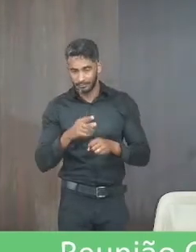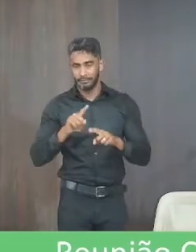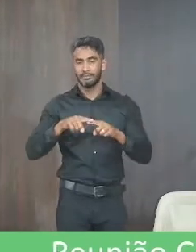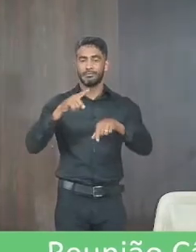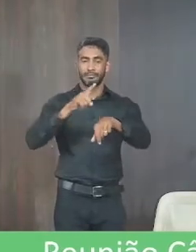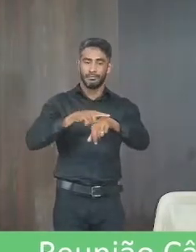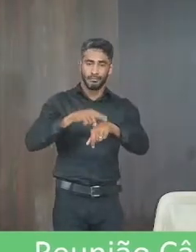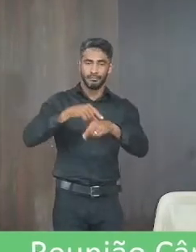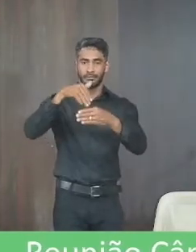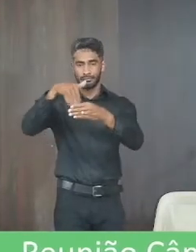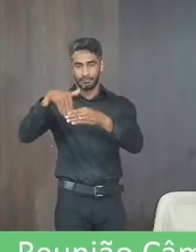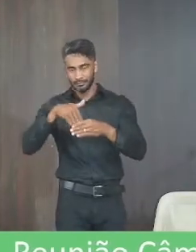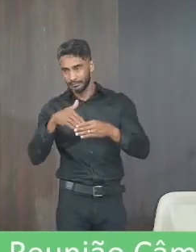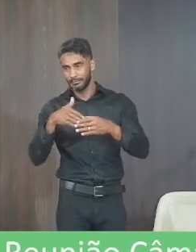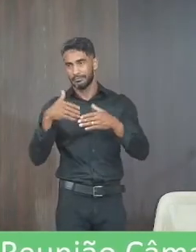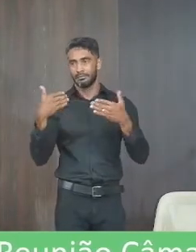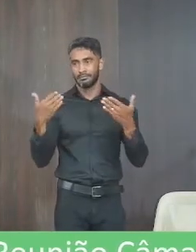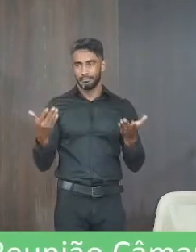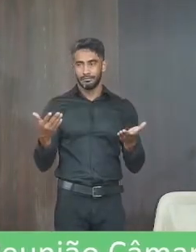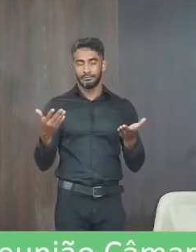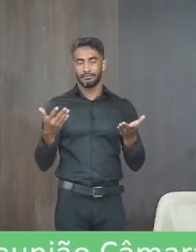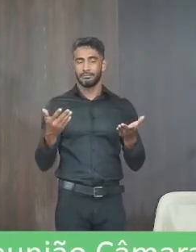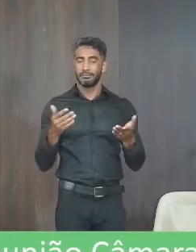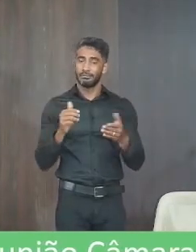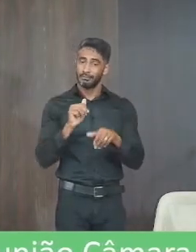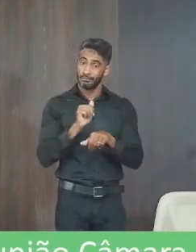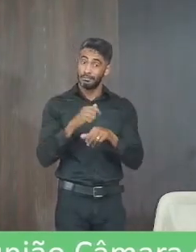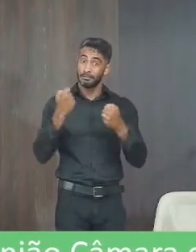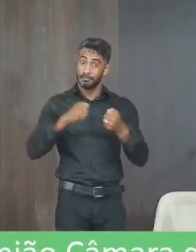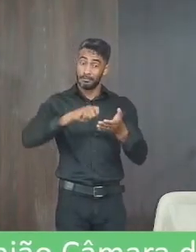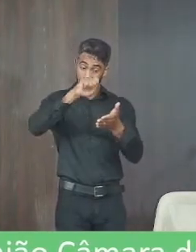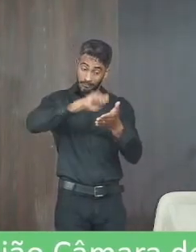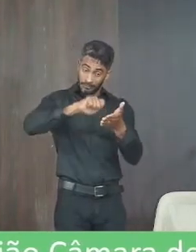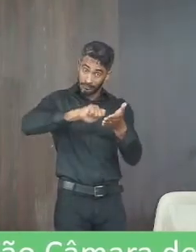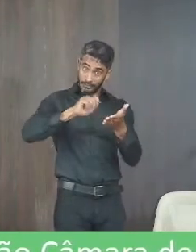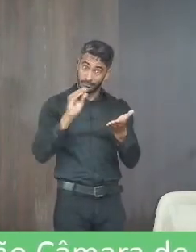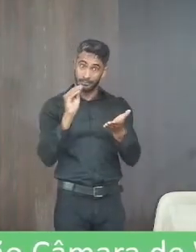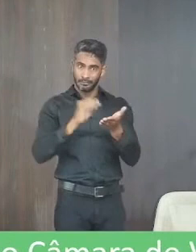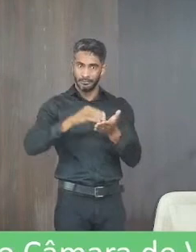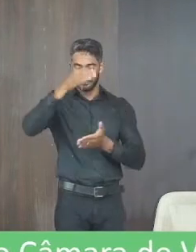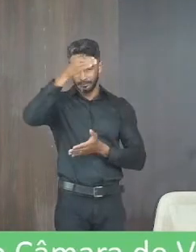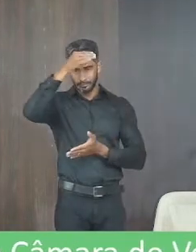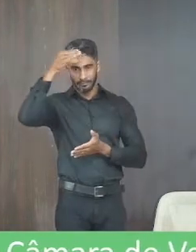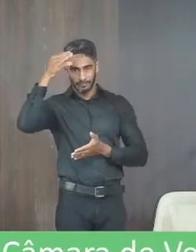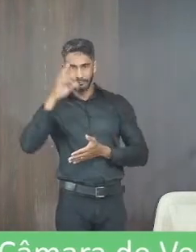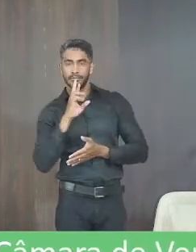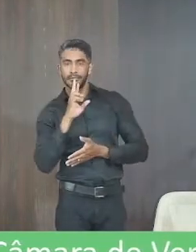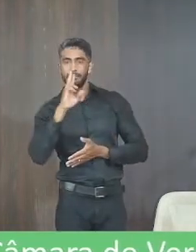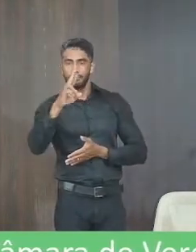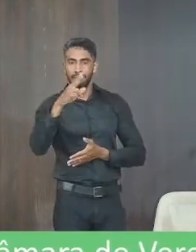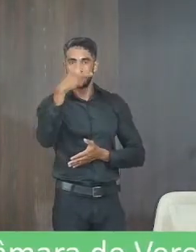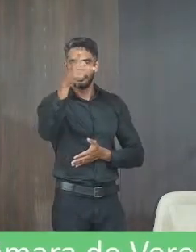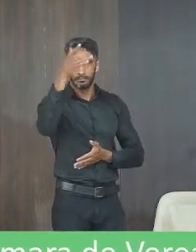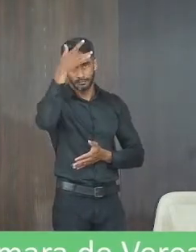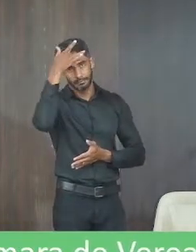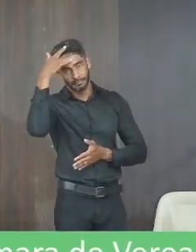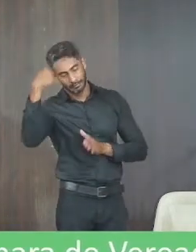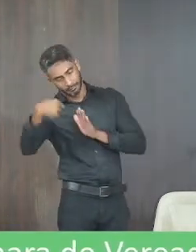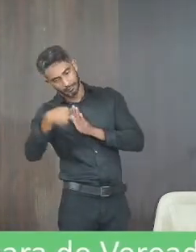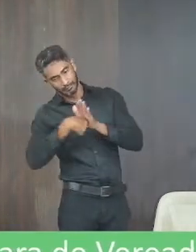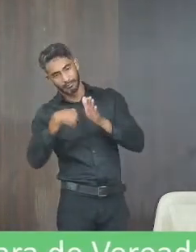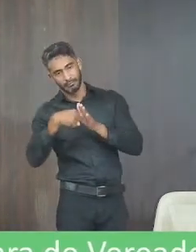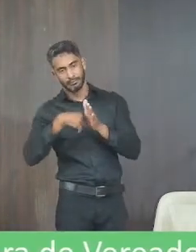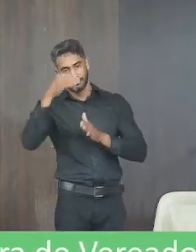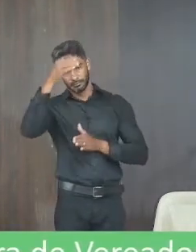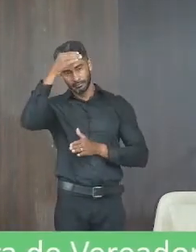eleitoral e a gente não sabe quando vai vir então é bom para o escrito para a para a câmara responder para essas mulheres que vieram procurar a